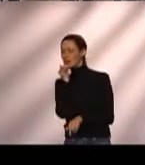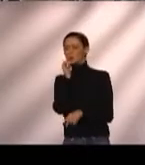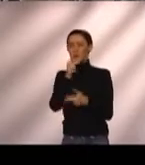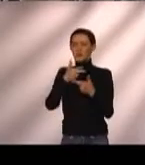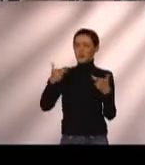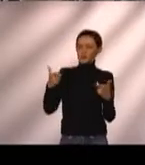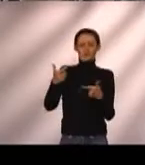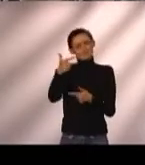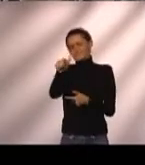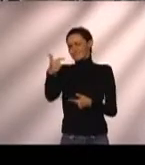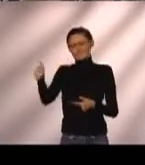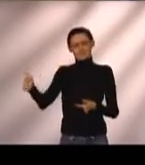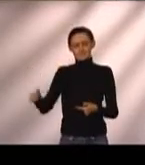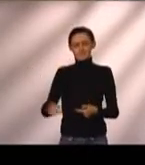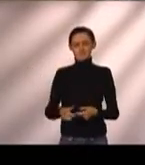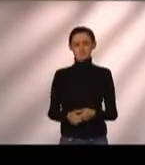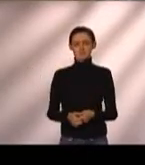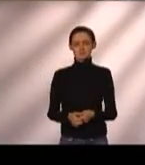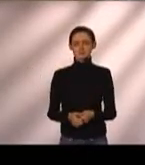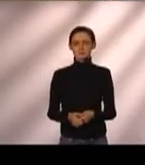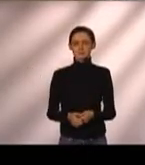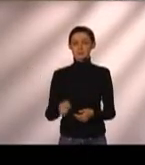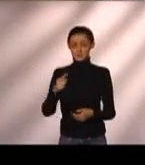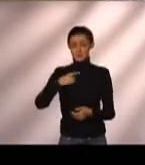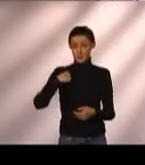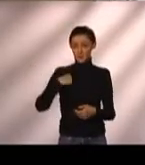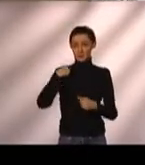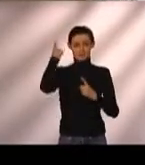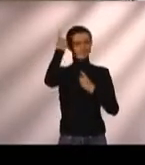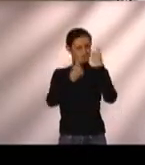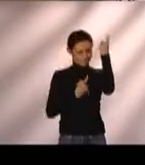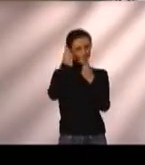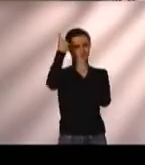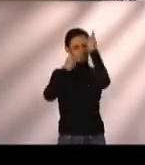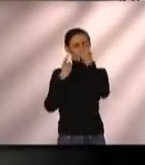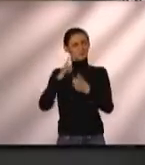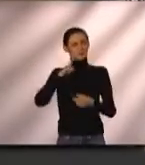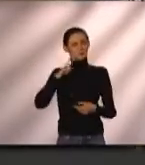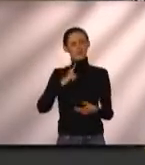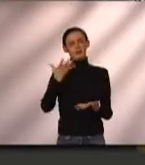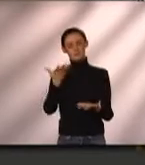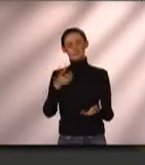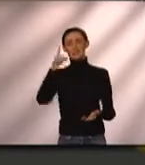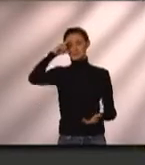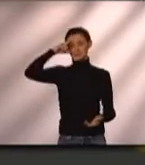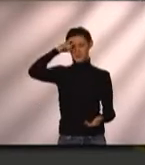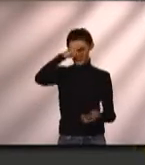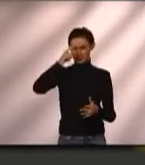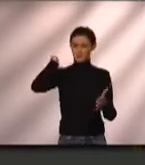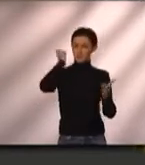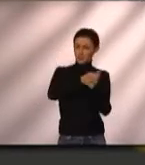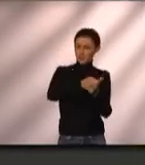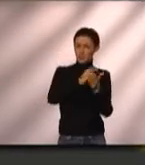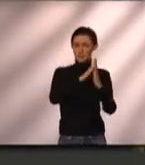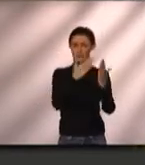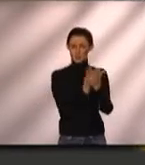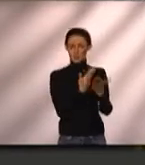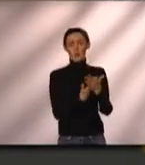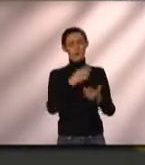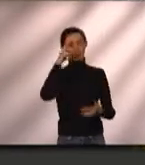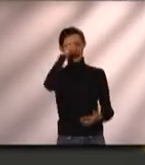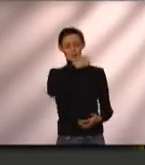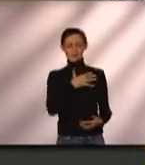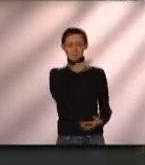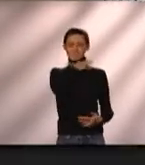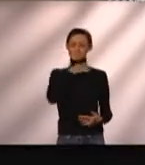É uma questão também social. A gente até está muito preocupado, porque não é fácil hoje para você pagar um estudo, não é